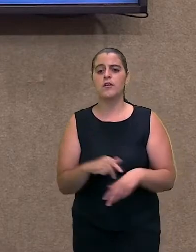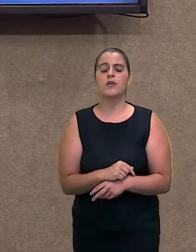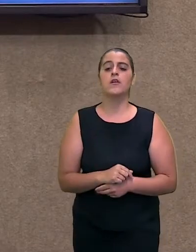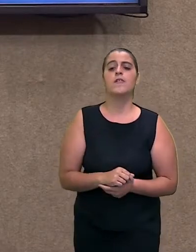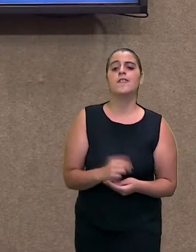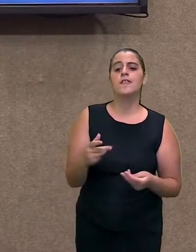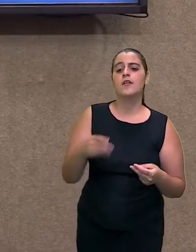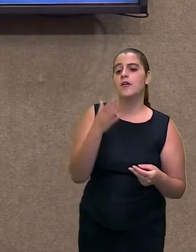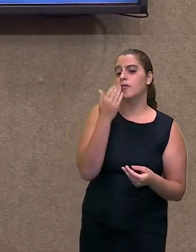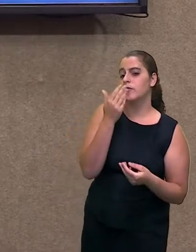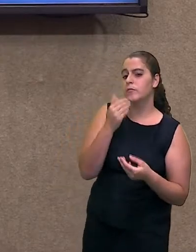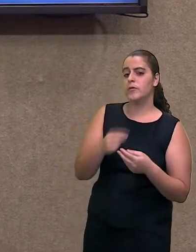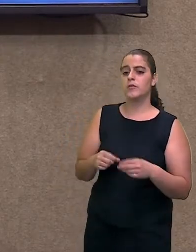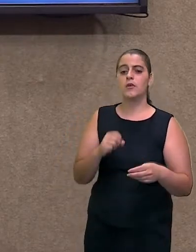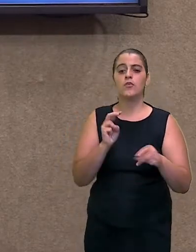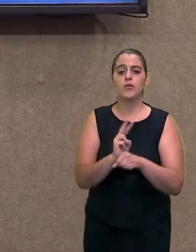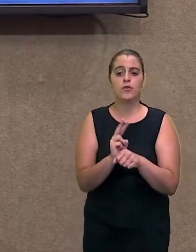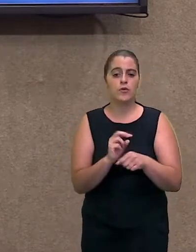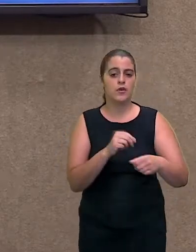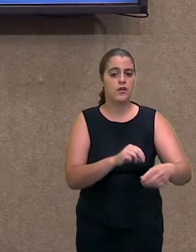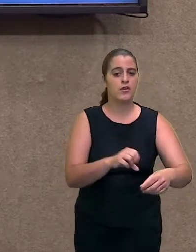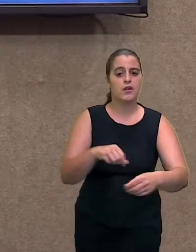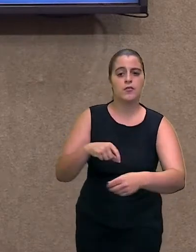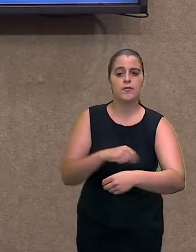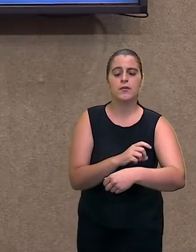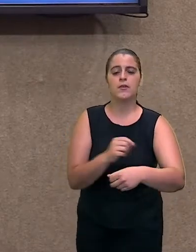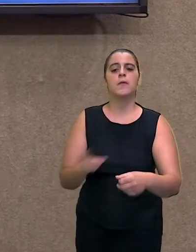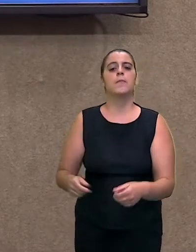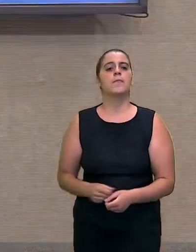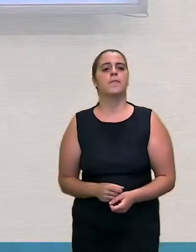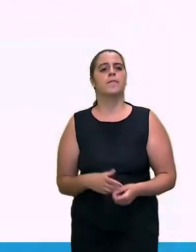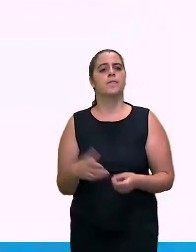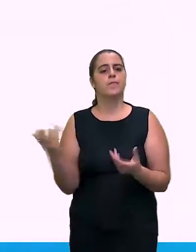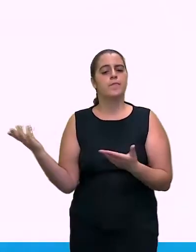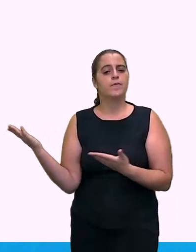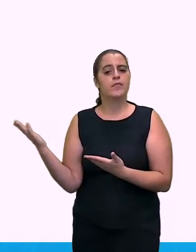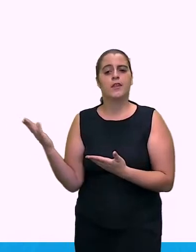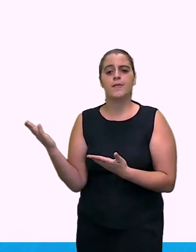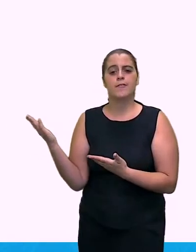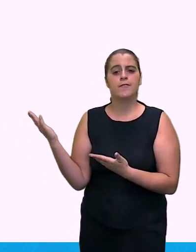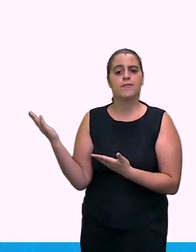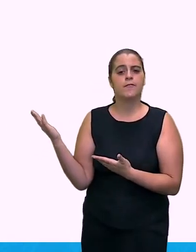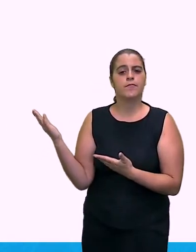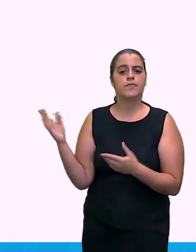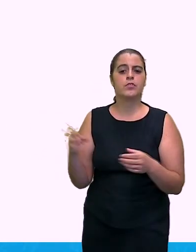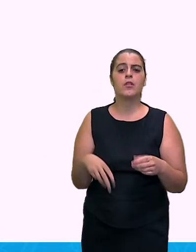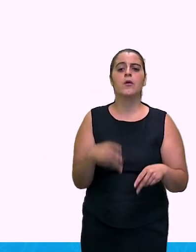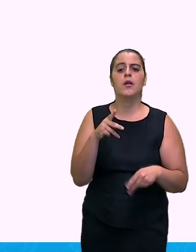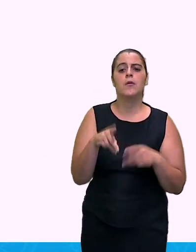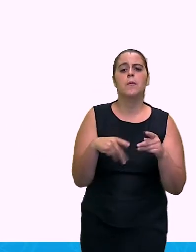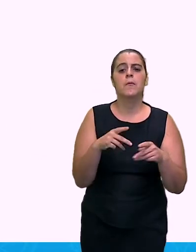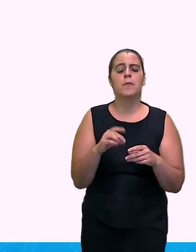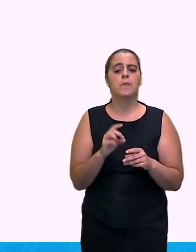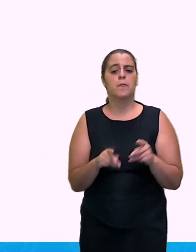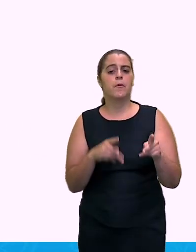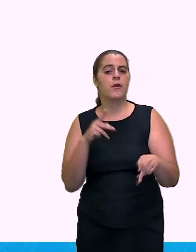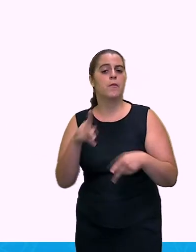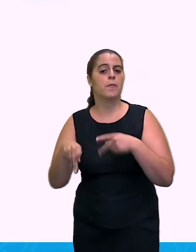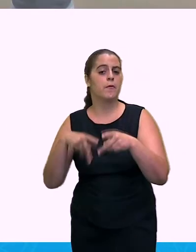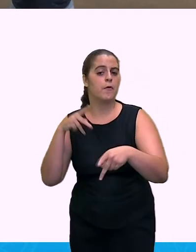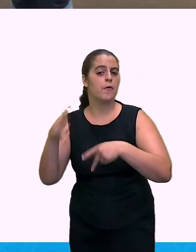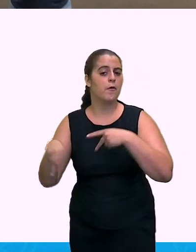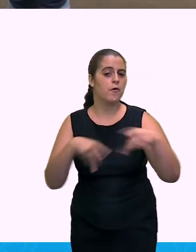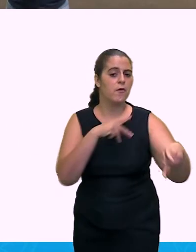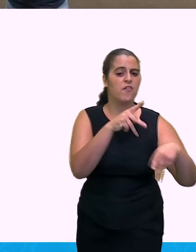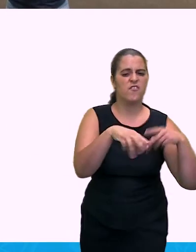de alimentar suas terras. Então, era, não era, na verdade, um povo só, eram povos.